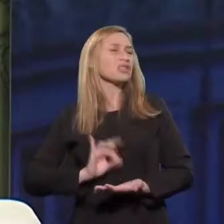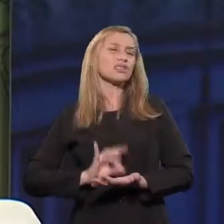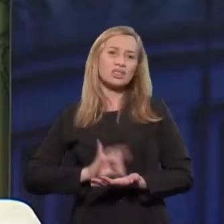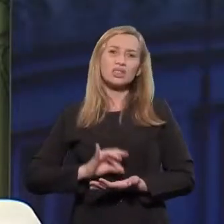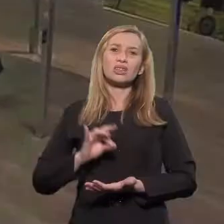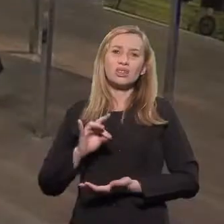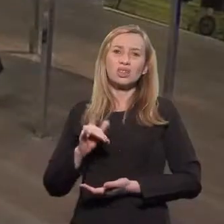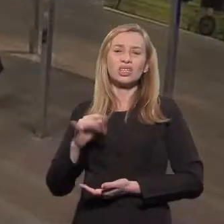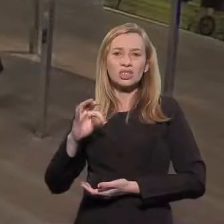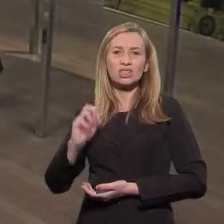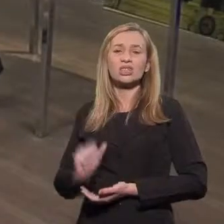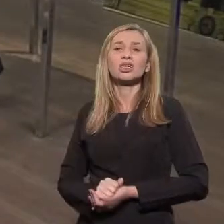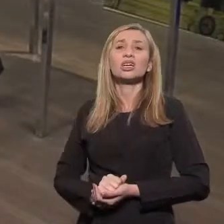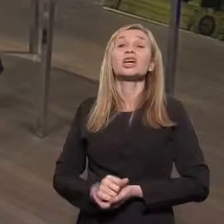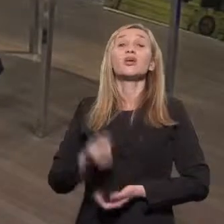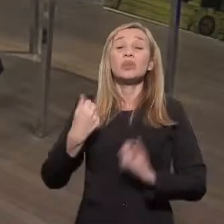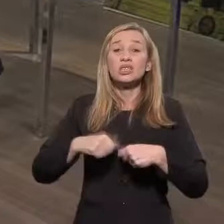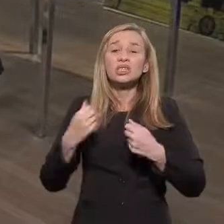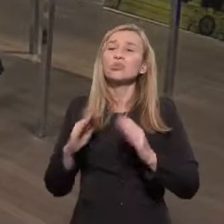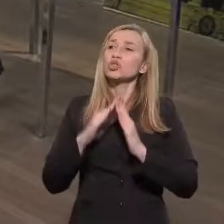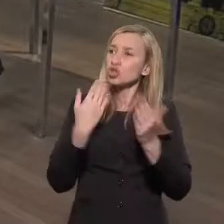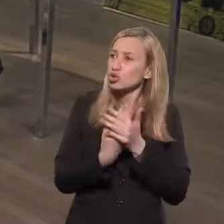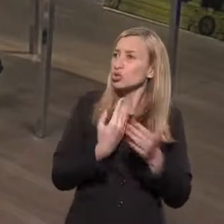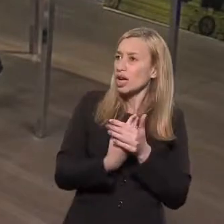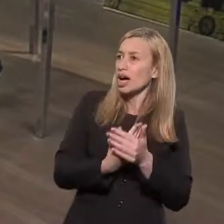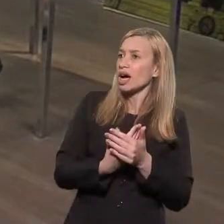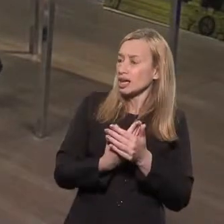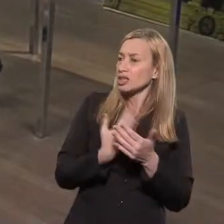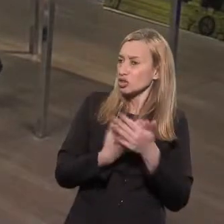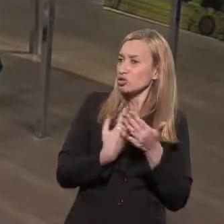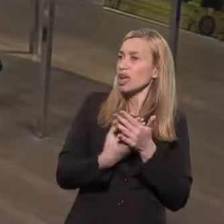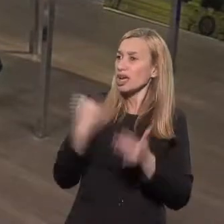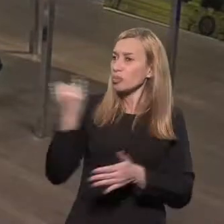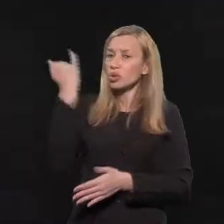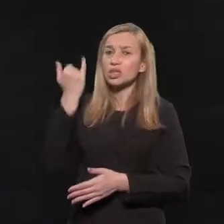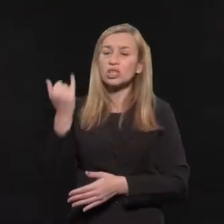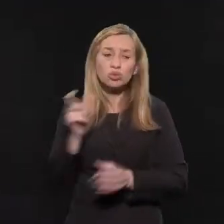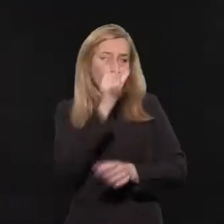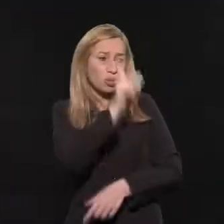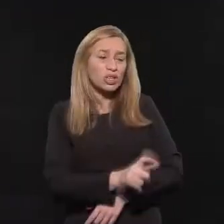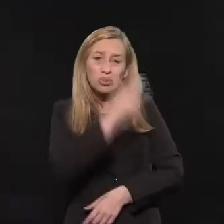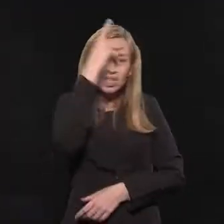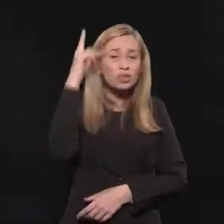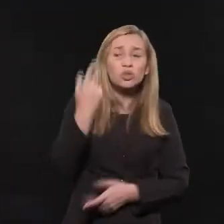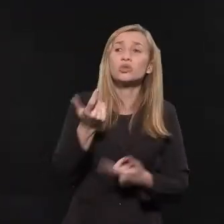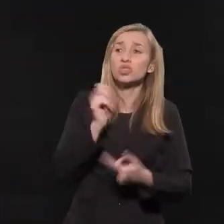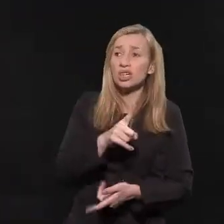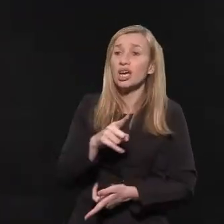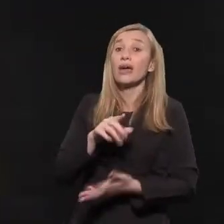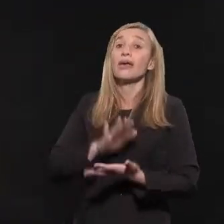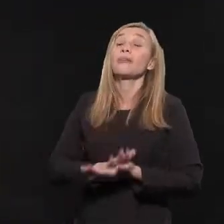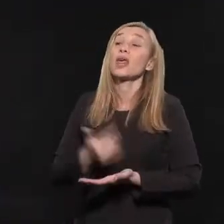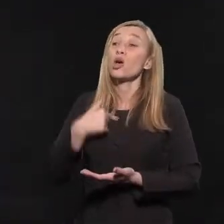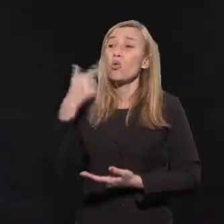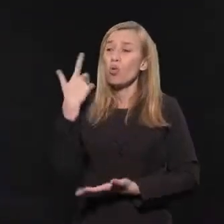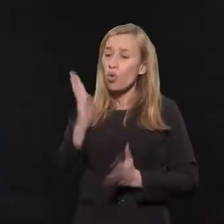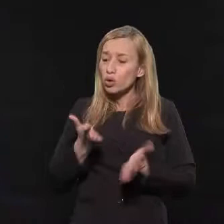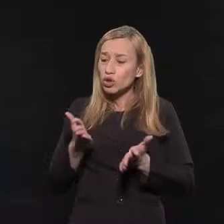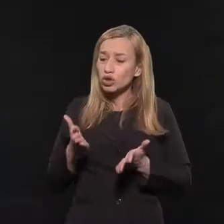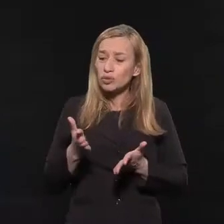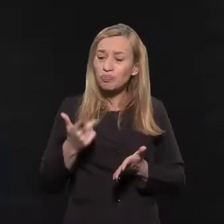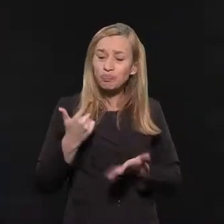Concorda, Cristina? Eu concordo perfeitamente. Eu acho que hoje a gente tem que estudar, a gente estava aqui conversando um pouco antes, a questão do comportamento das pessoas.